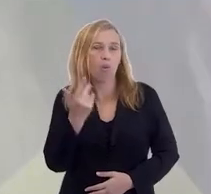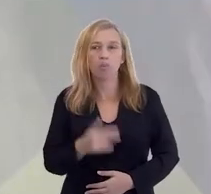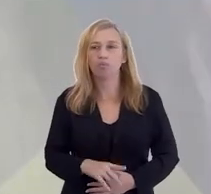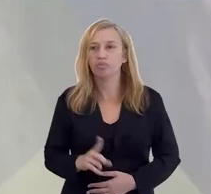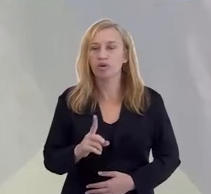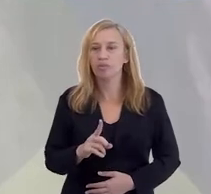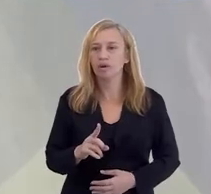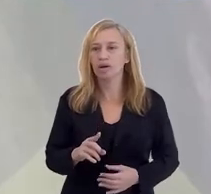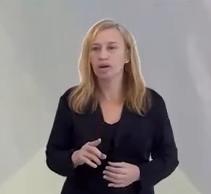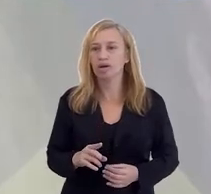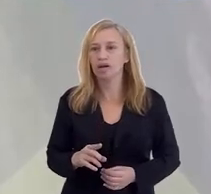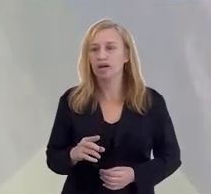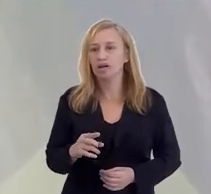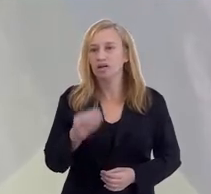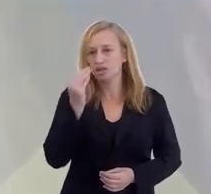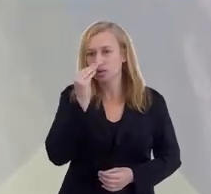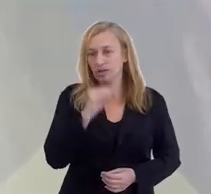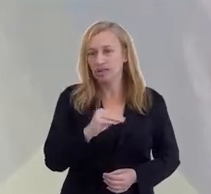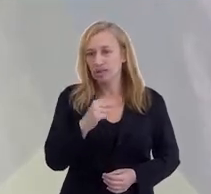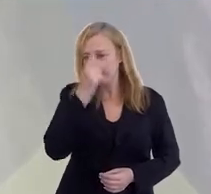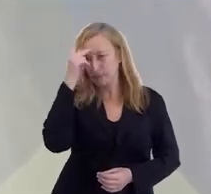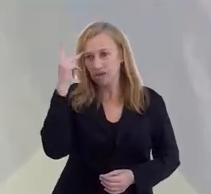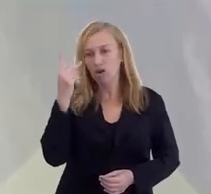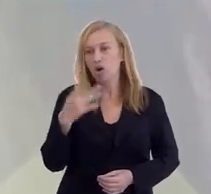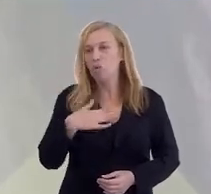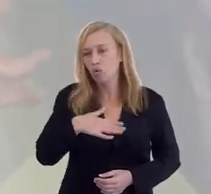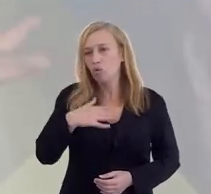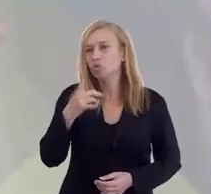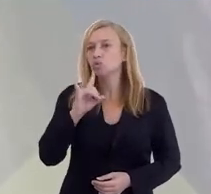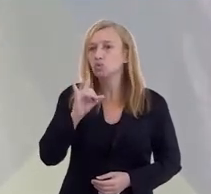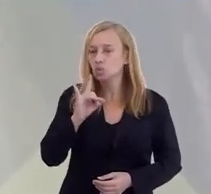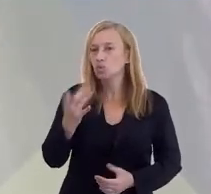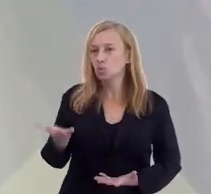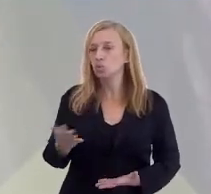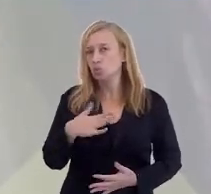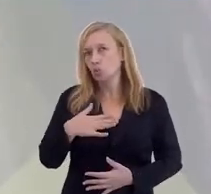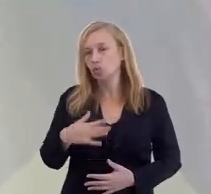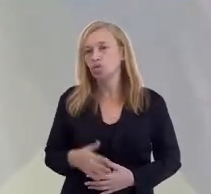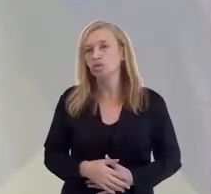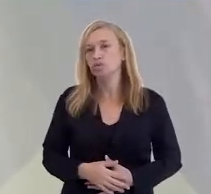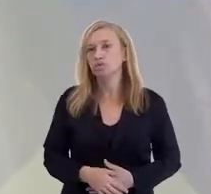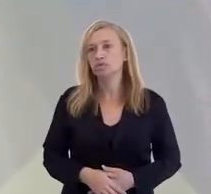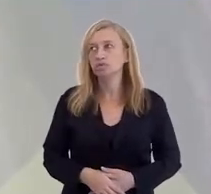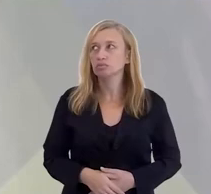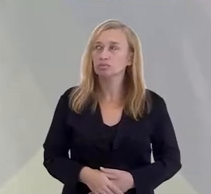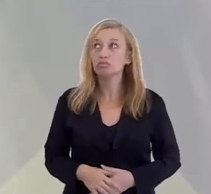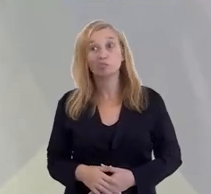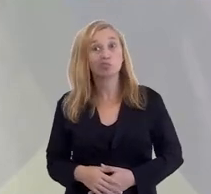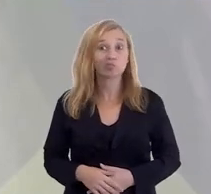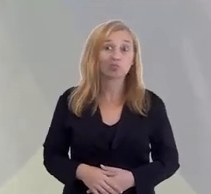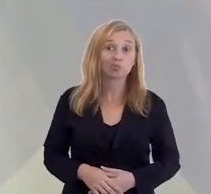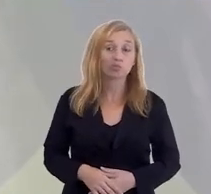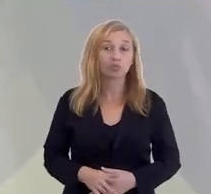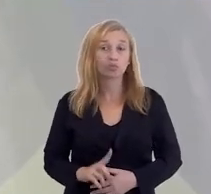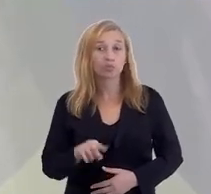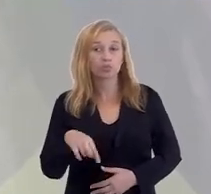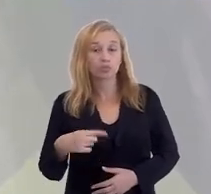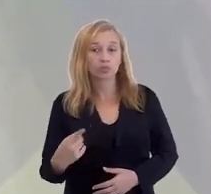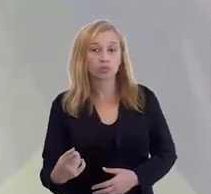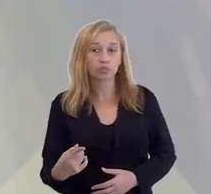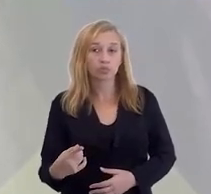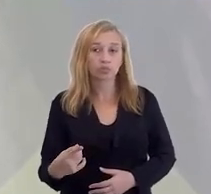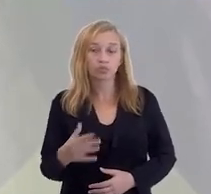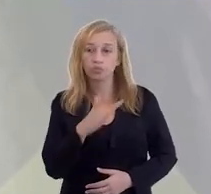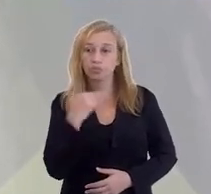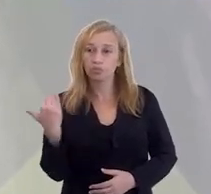comum, que não é para ofender ninguém, mas eu gosto de consumir álcool, de consumir álcool. Do outro lado da